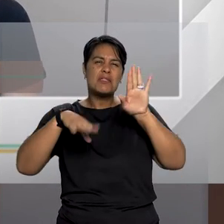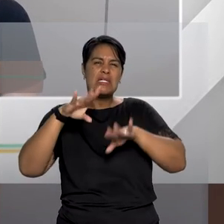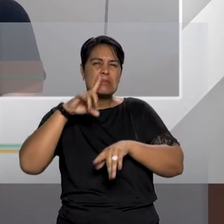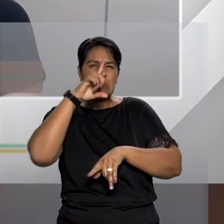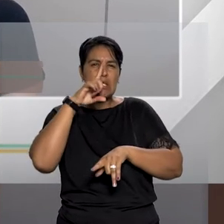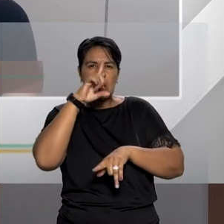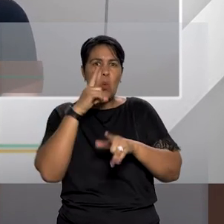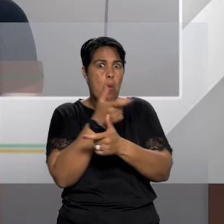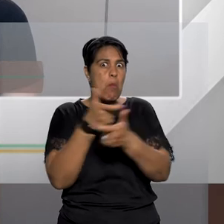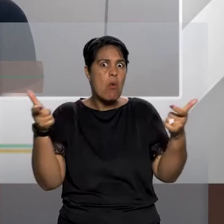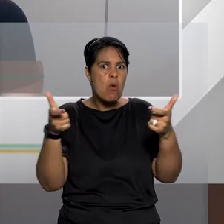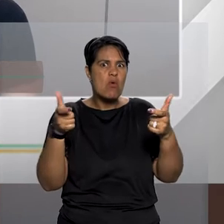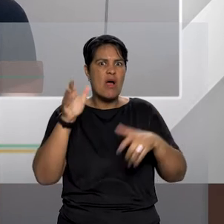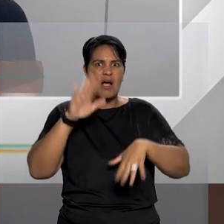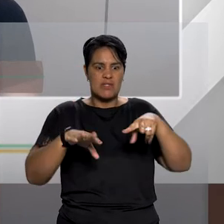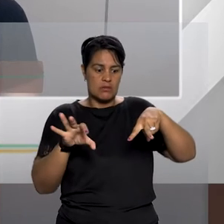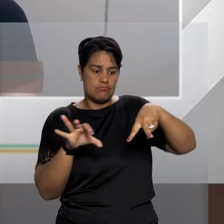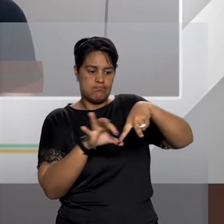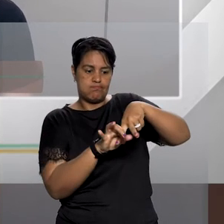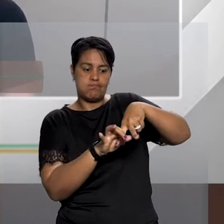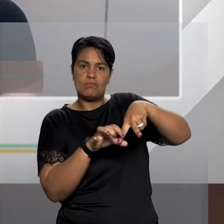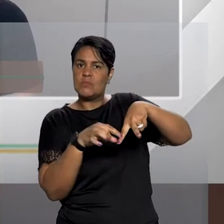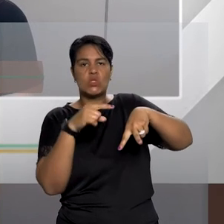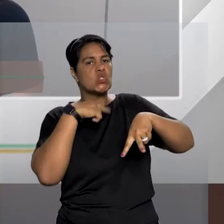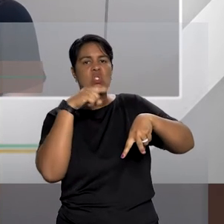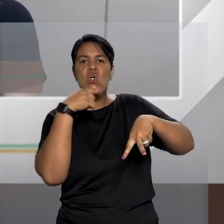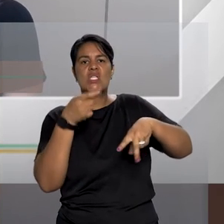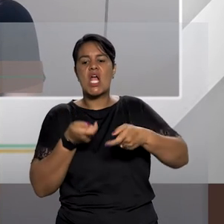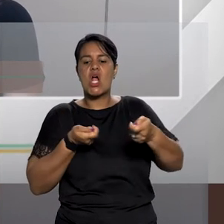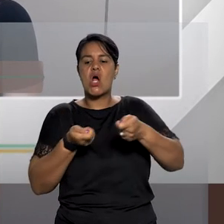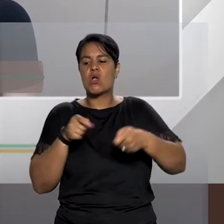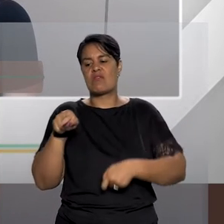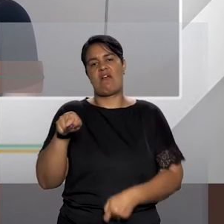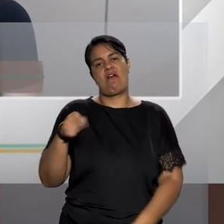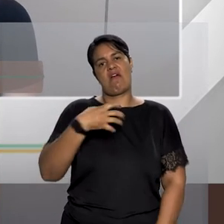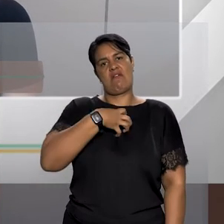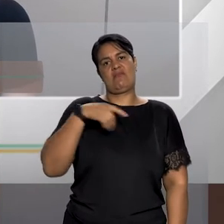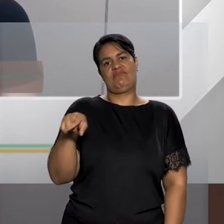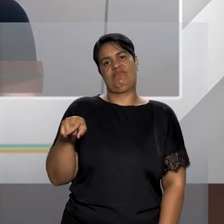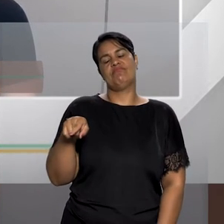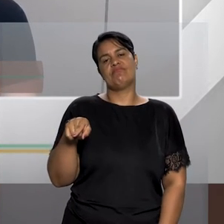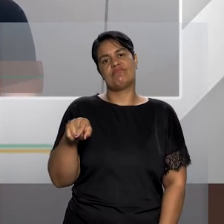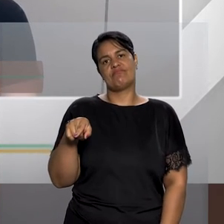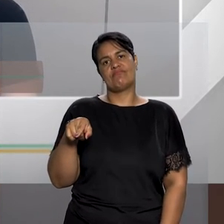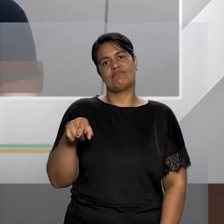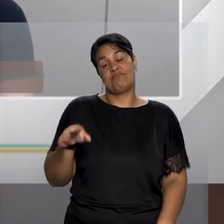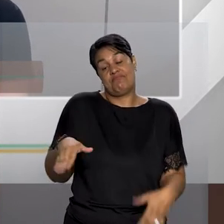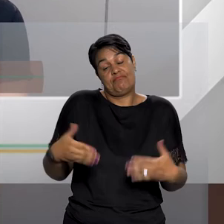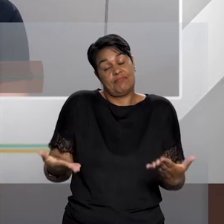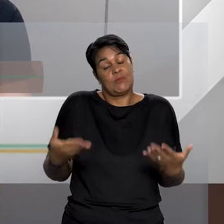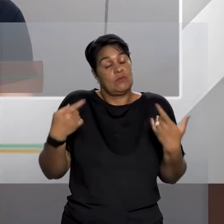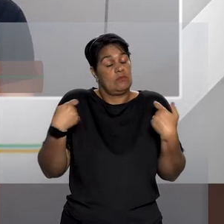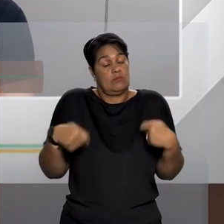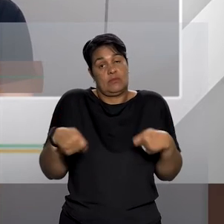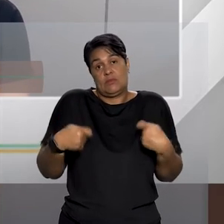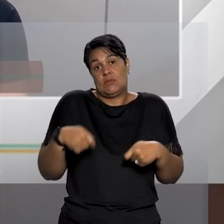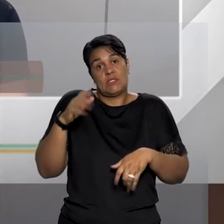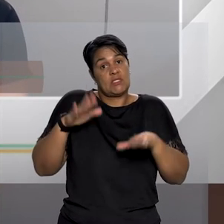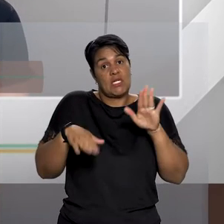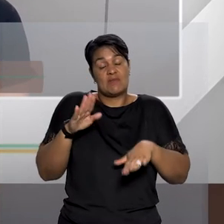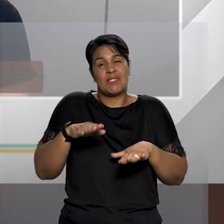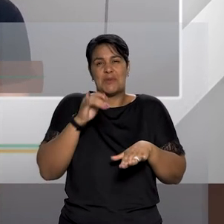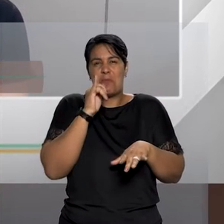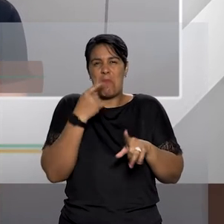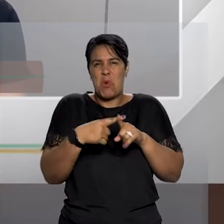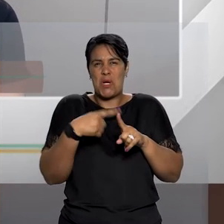sequer essa tornozeleira vai conseguir controlar o ímpeto desse agressor. E às vezes até chegar à polícia até